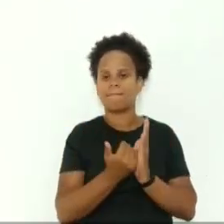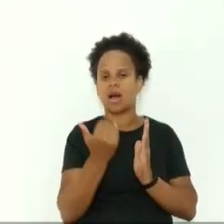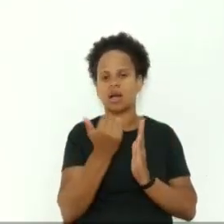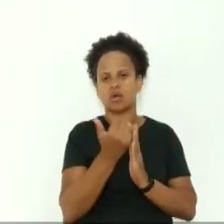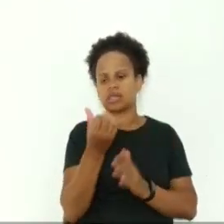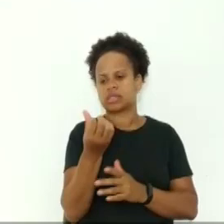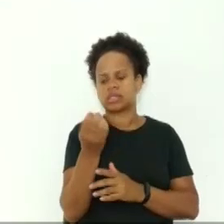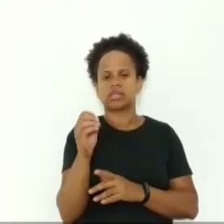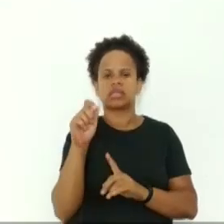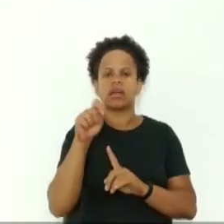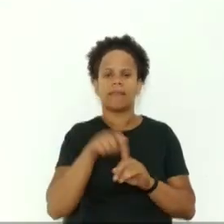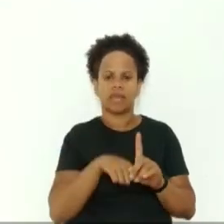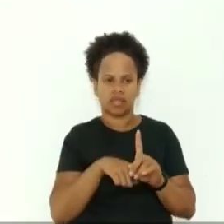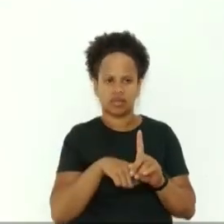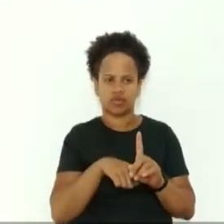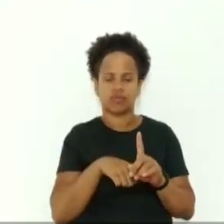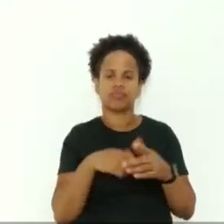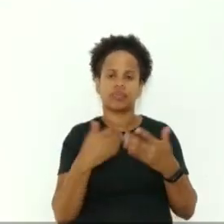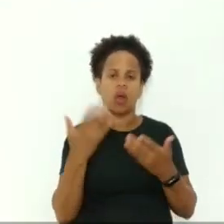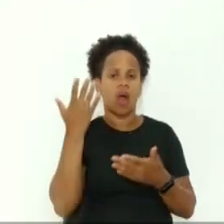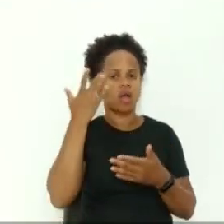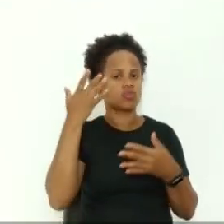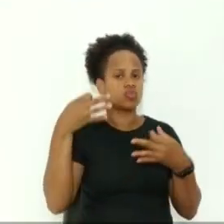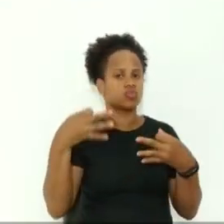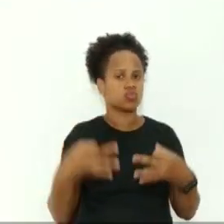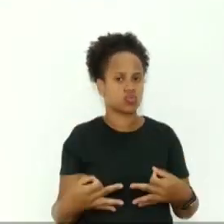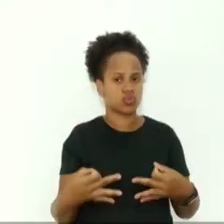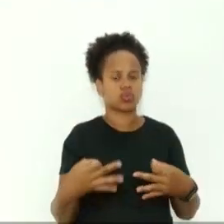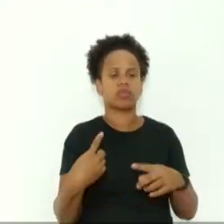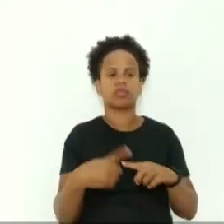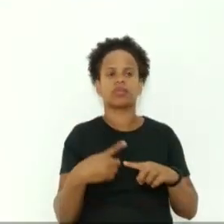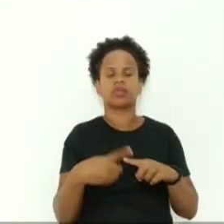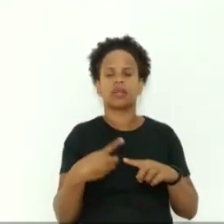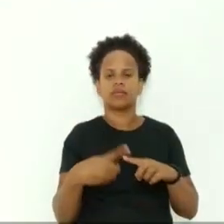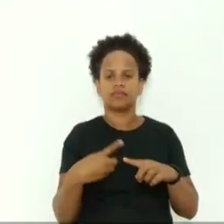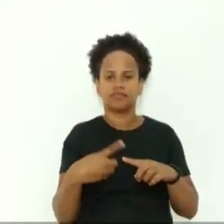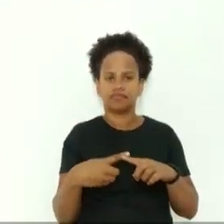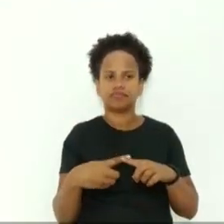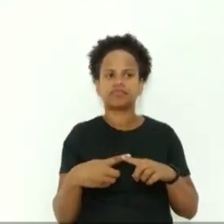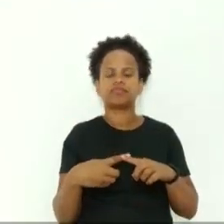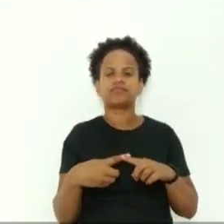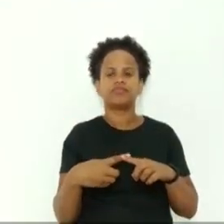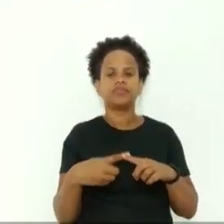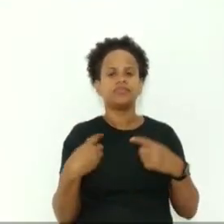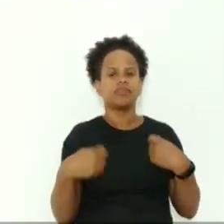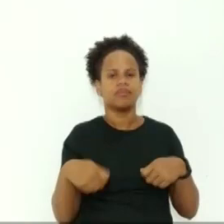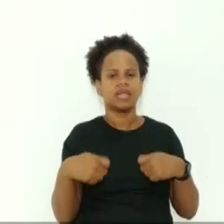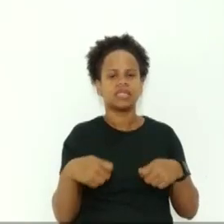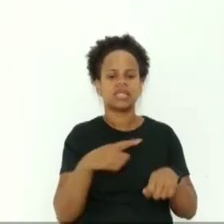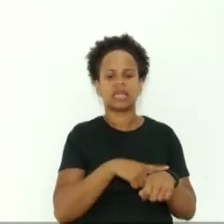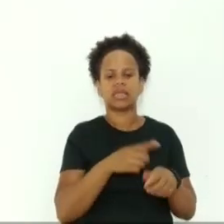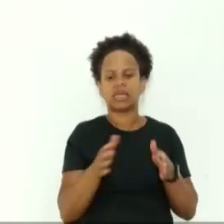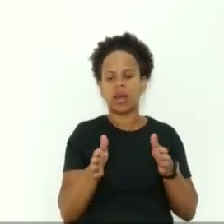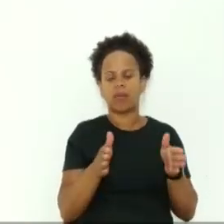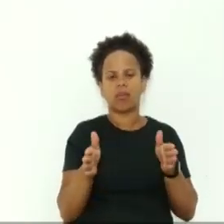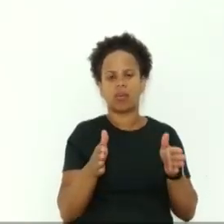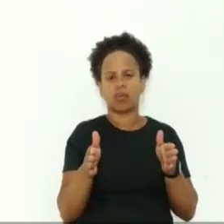e acho justo porque também você tem que ter um tempo para trabalhar a